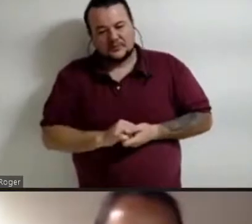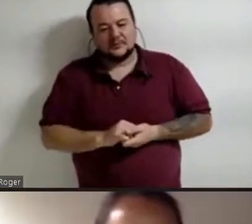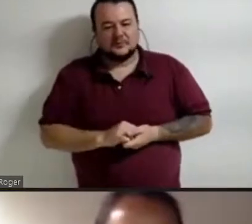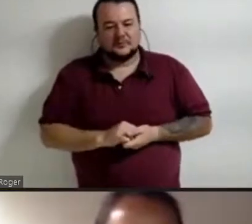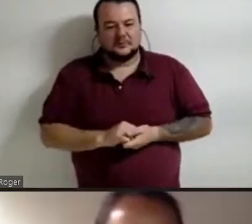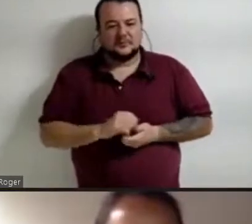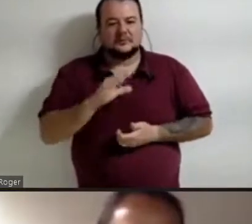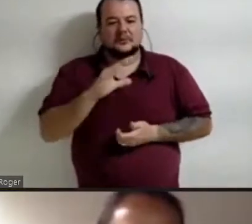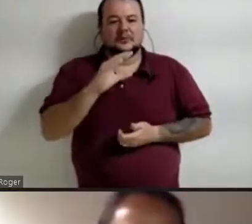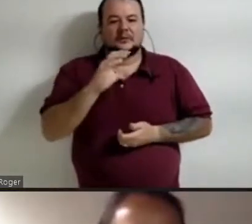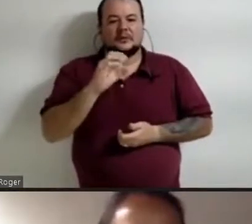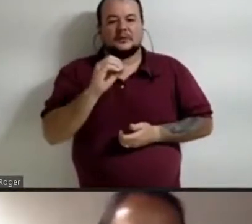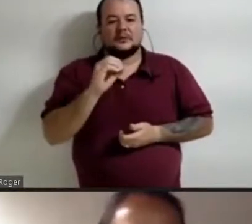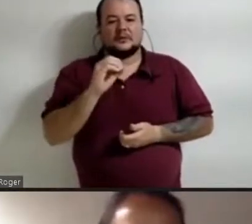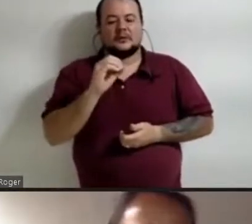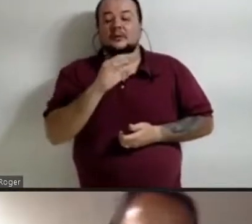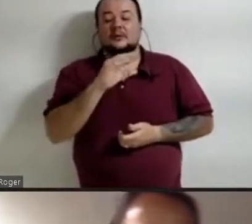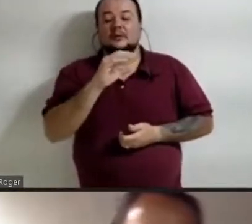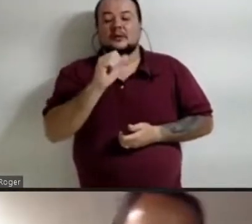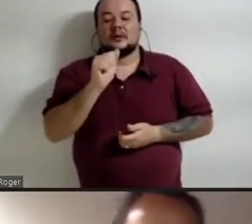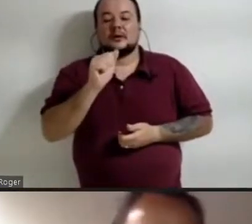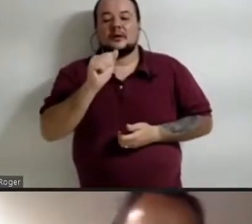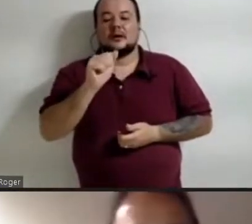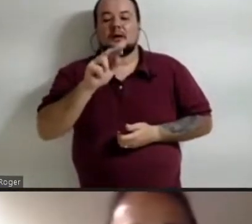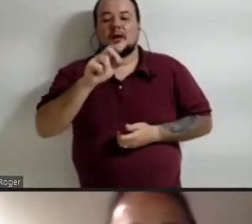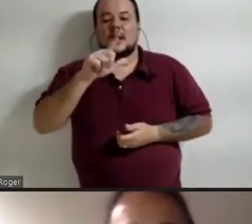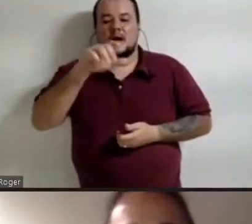Martins, do IAUSP, São Carlos.